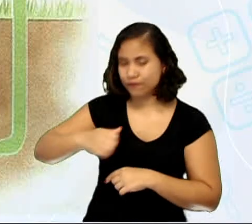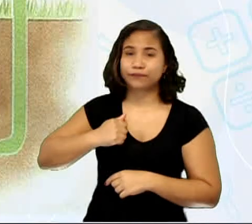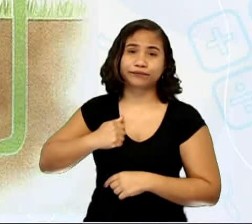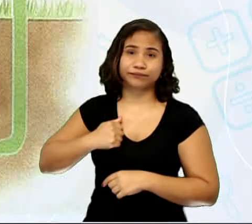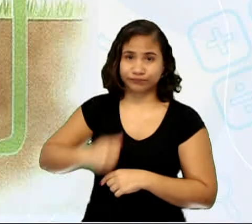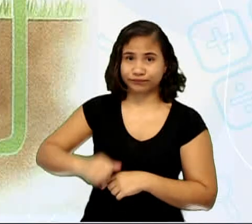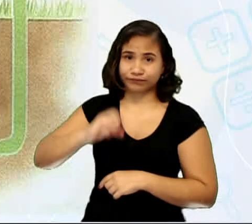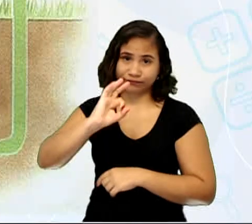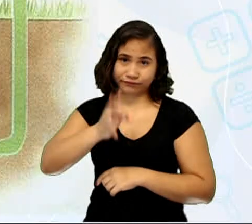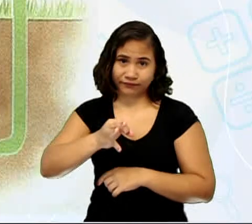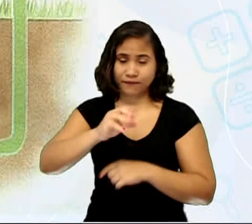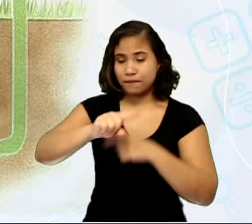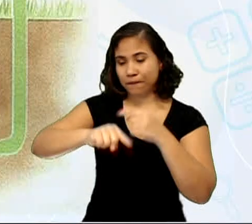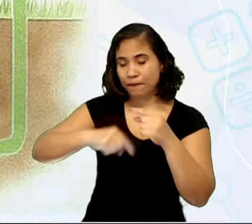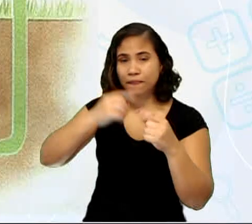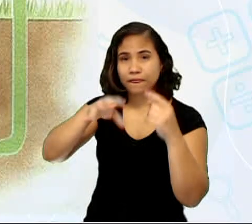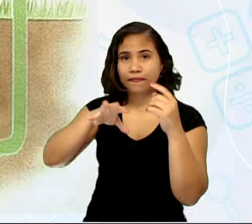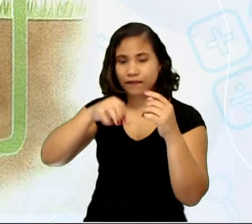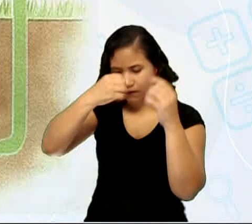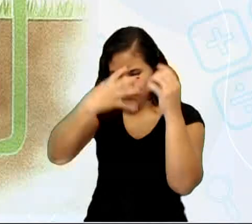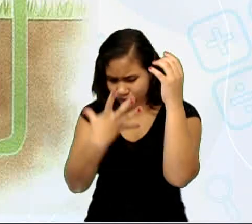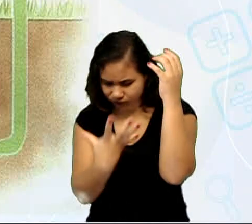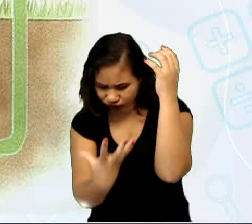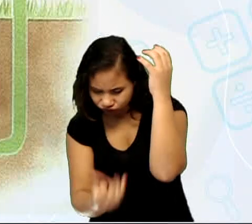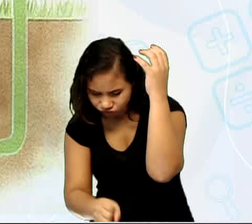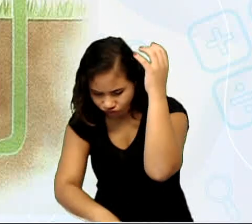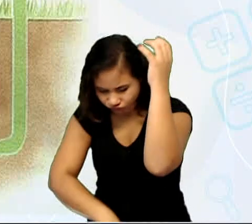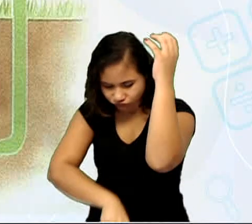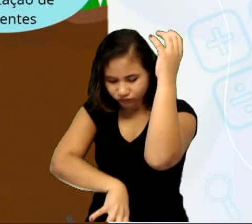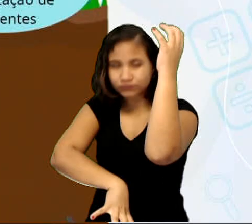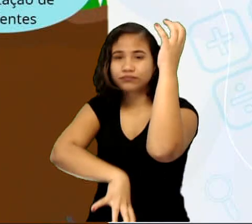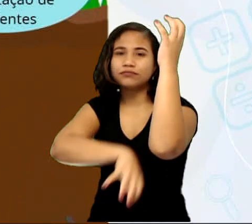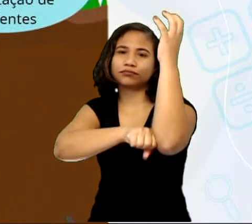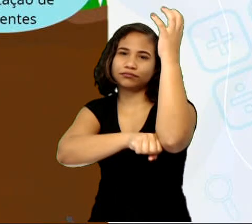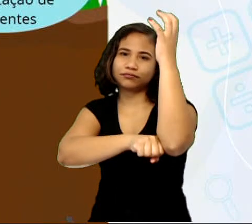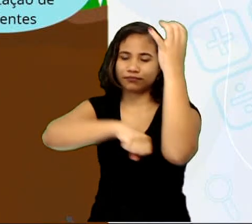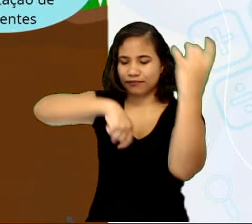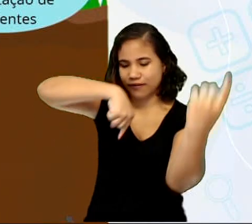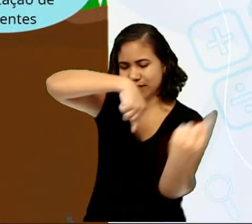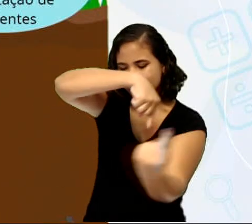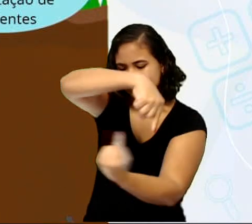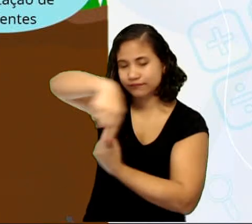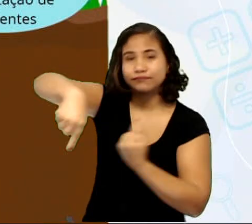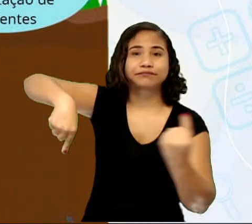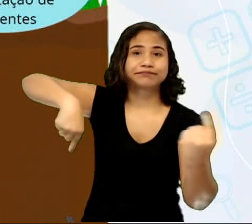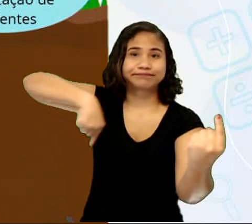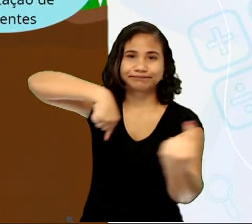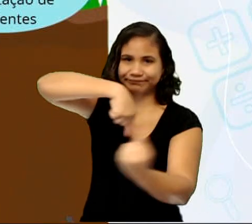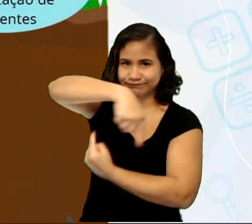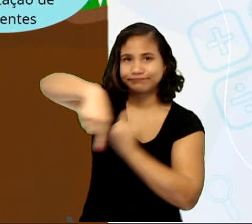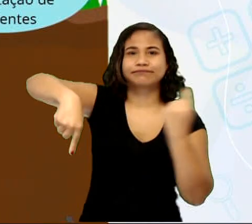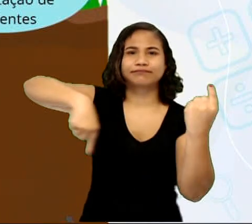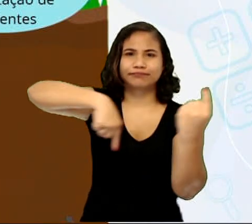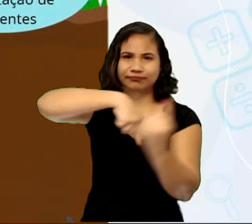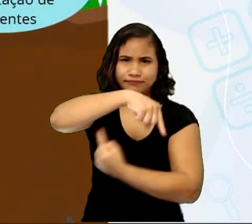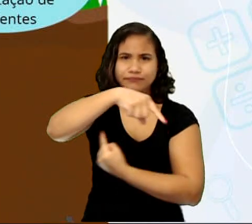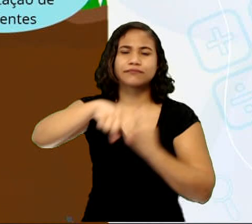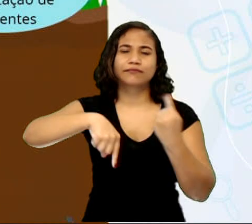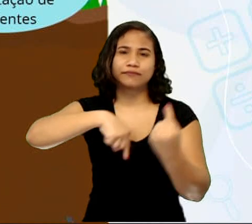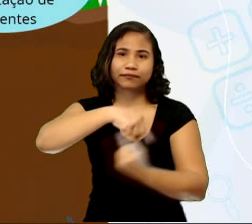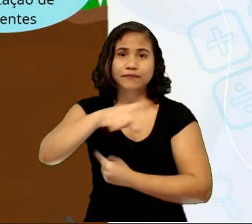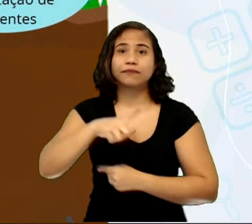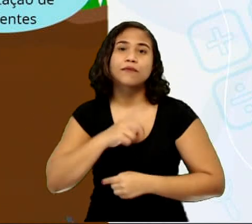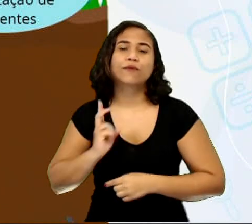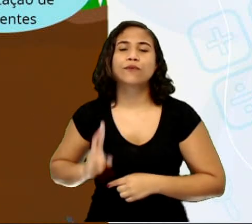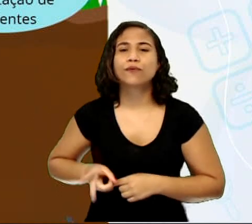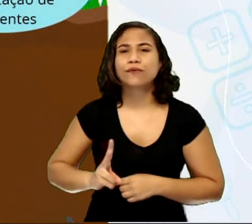a realização da fotossíntese, transformando nisso num ciclo que se mantém contínuo.